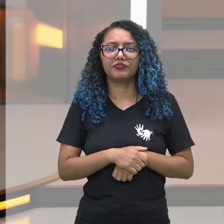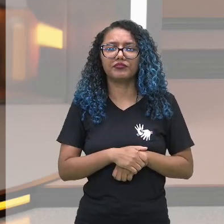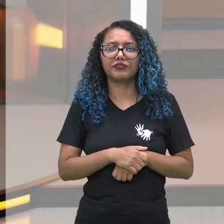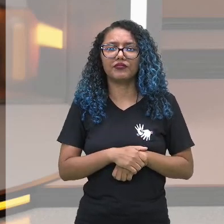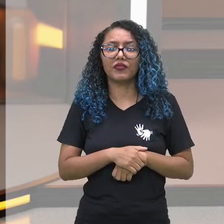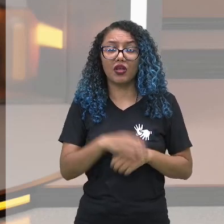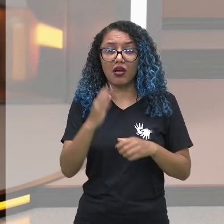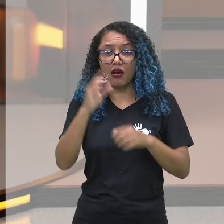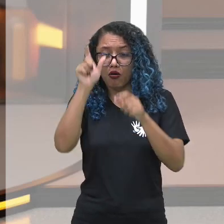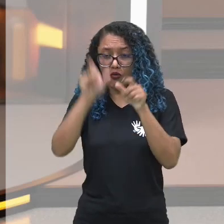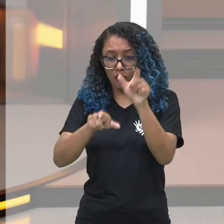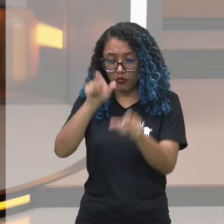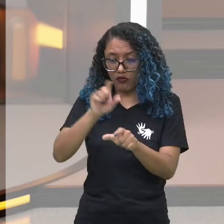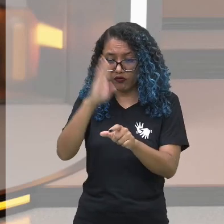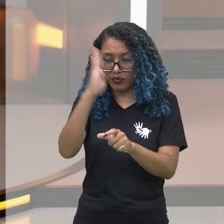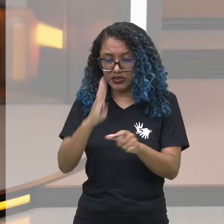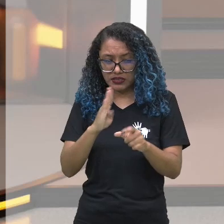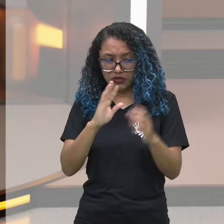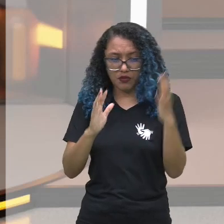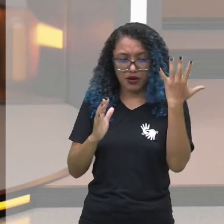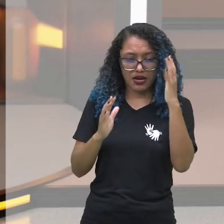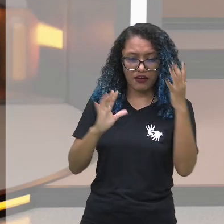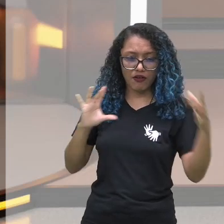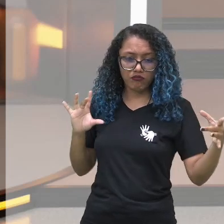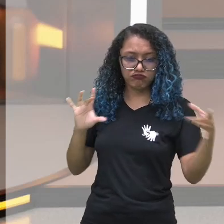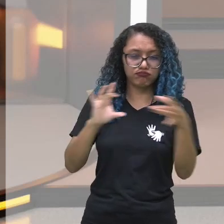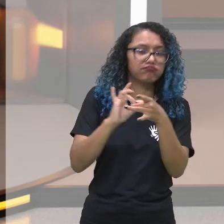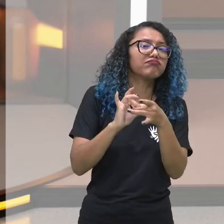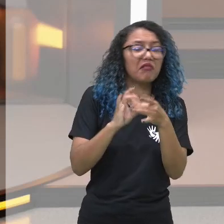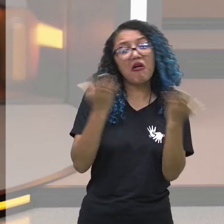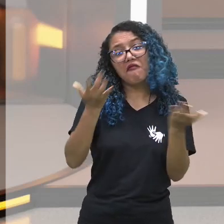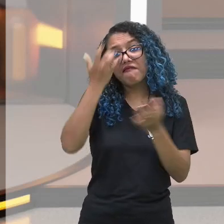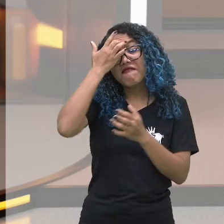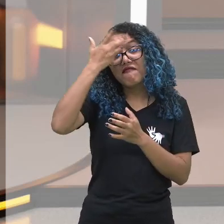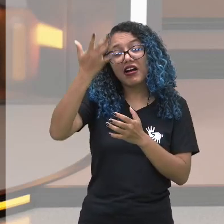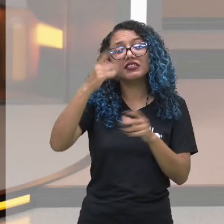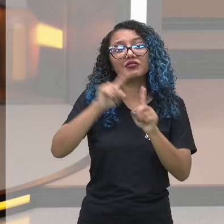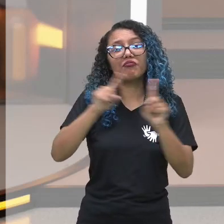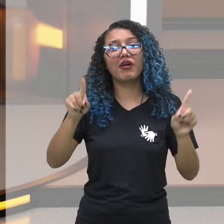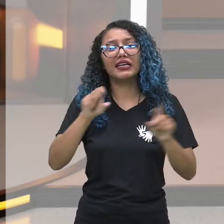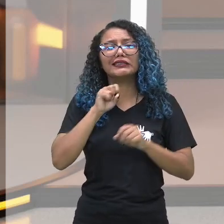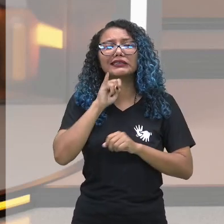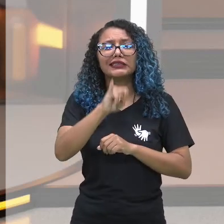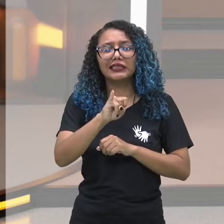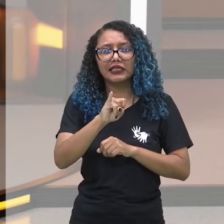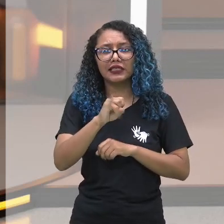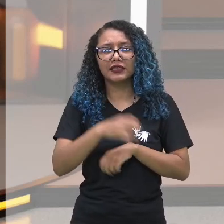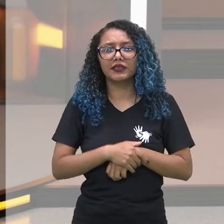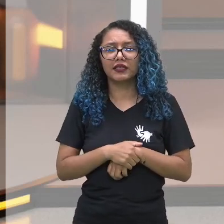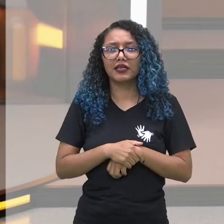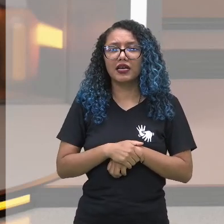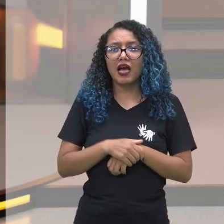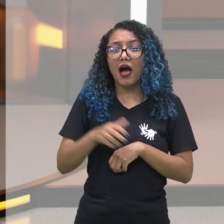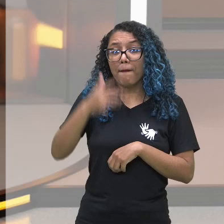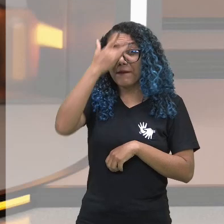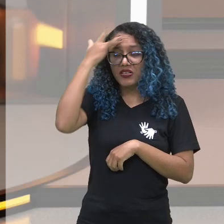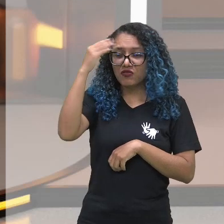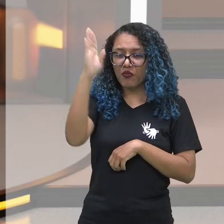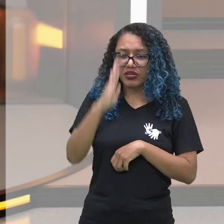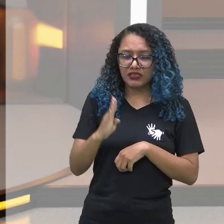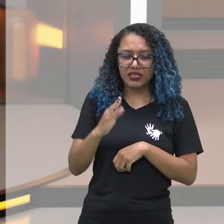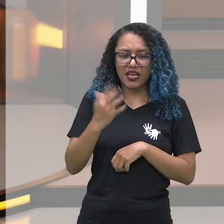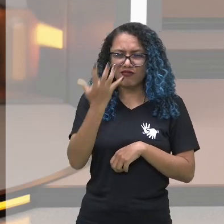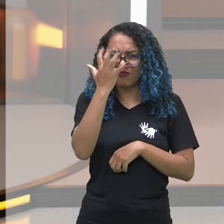brasileiro ao carnaval. Mas, como nós dissemos agora há pouco, e se um brasileiro deixar de